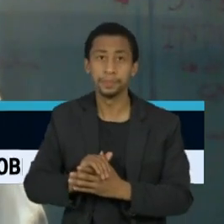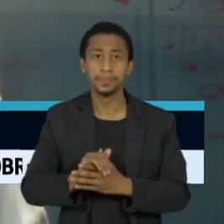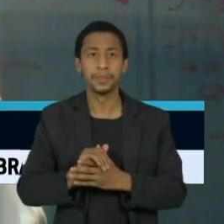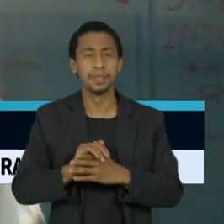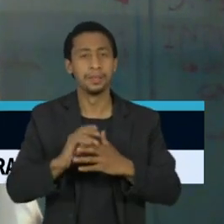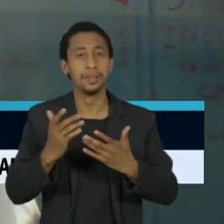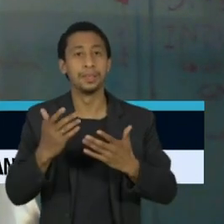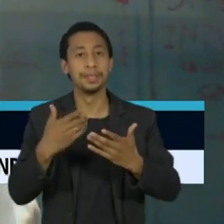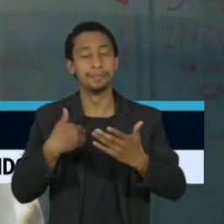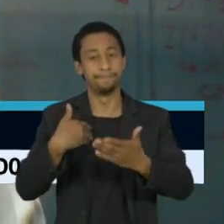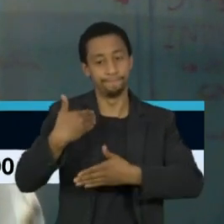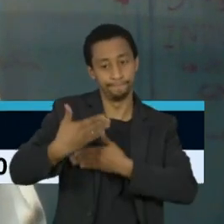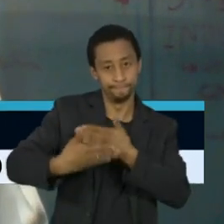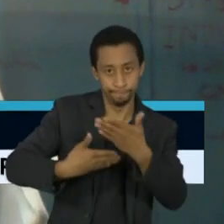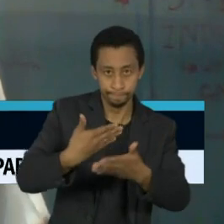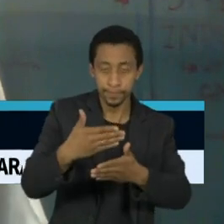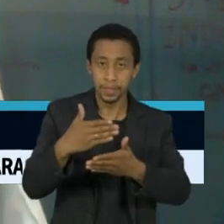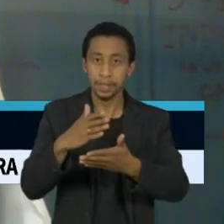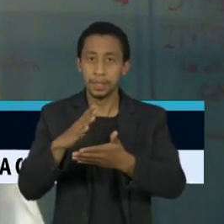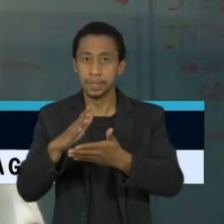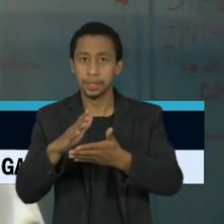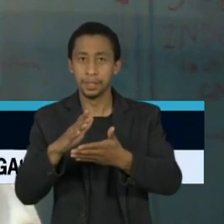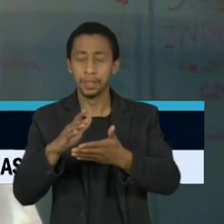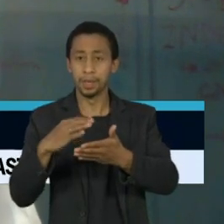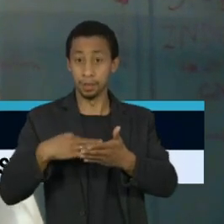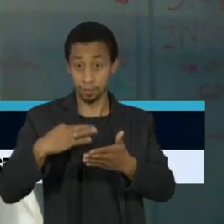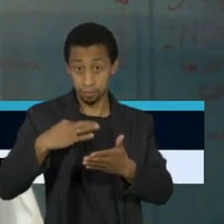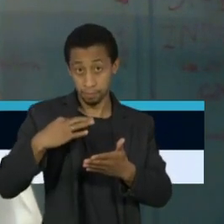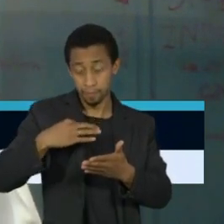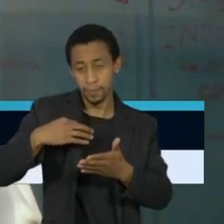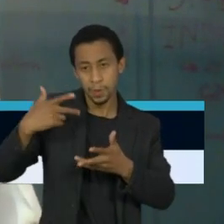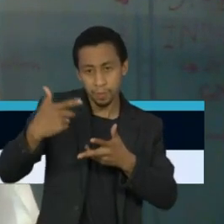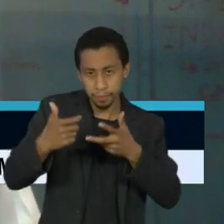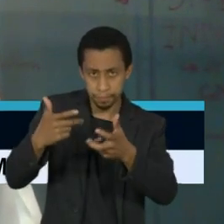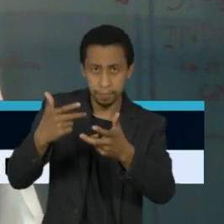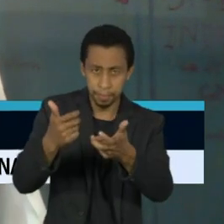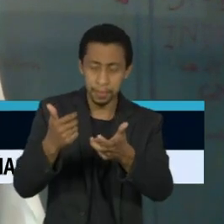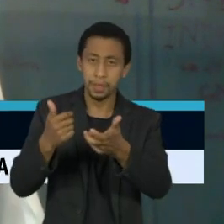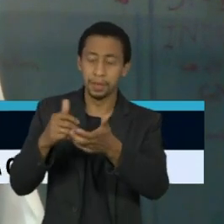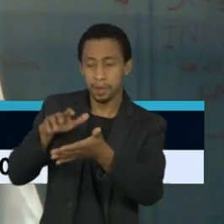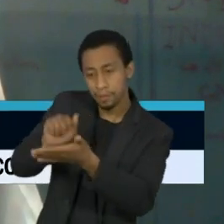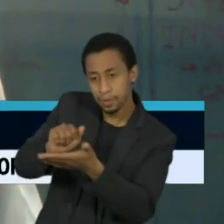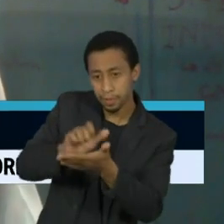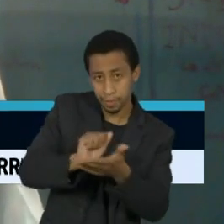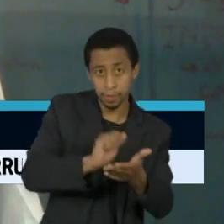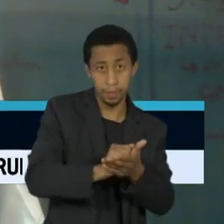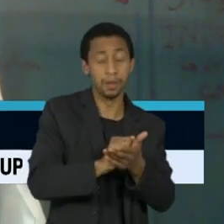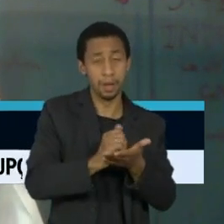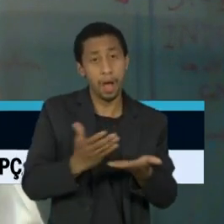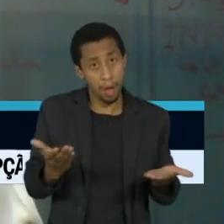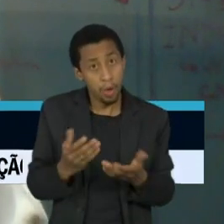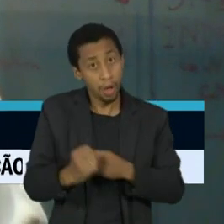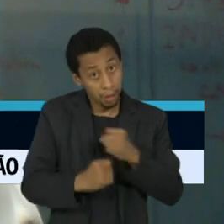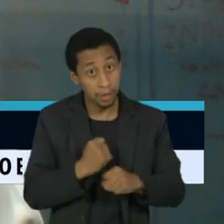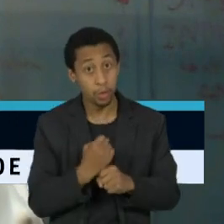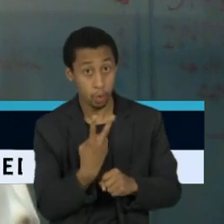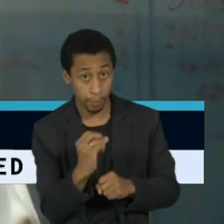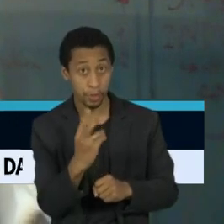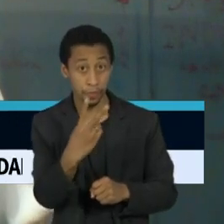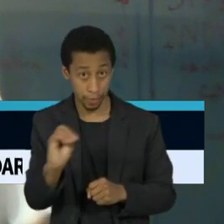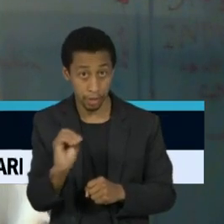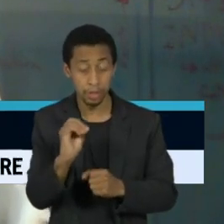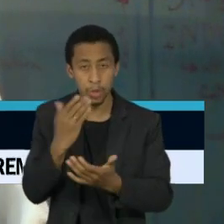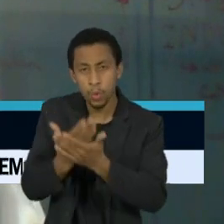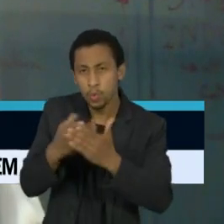começar o recrutamento dos sujeitos de pesquisa, desses pacientes, ainda em 2020. Esse